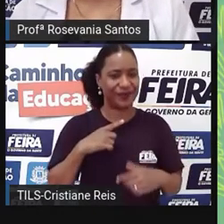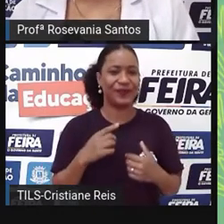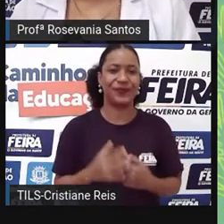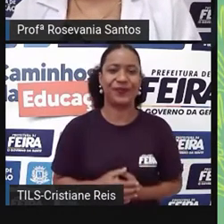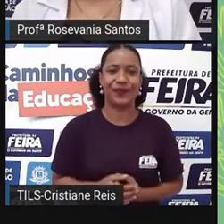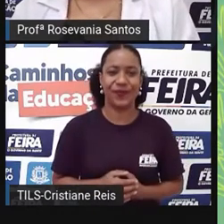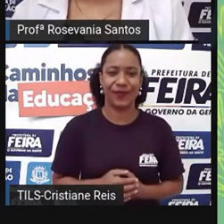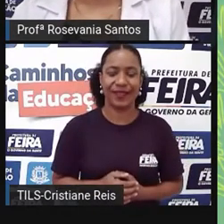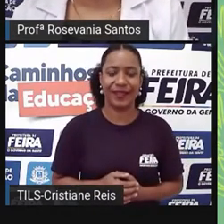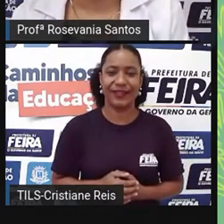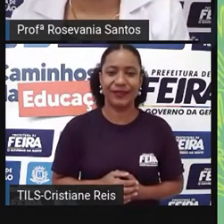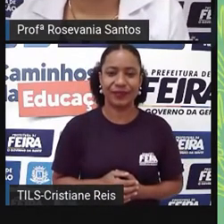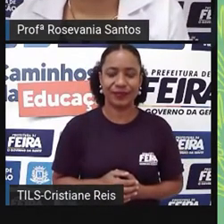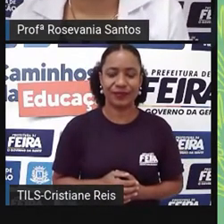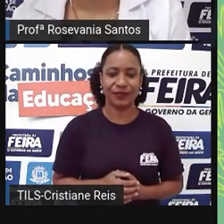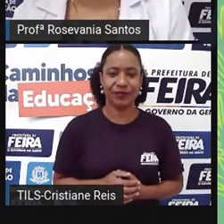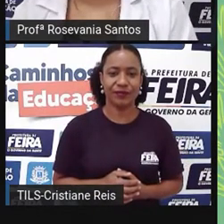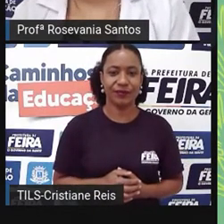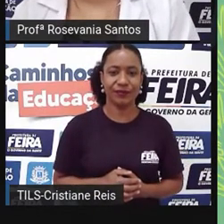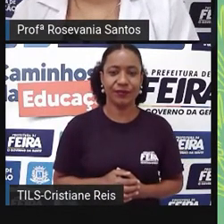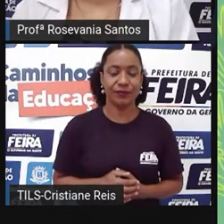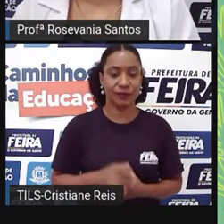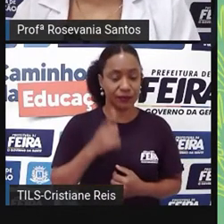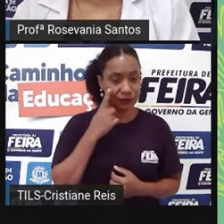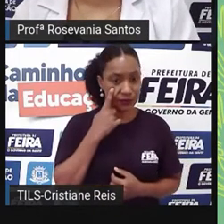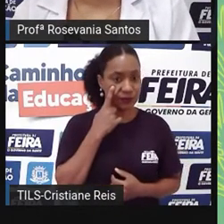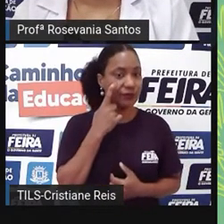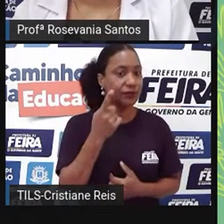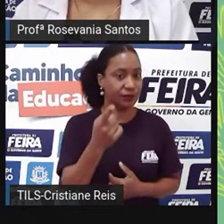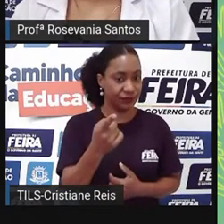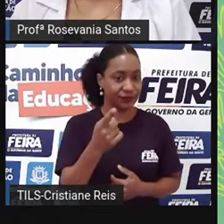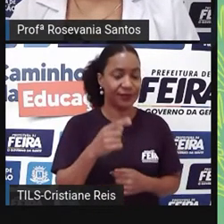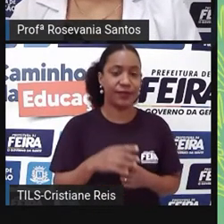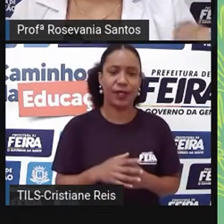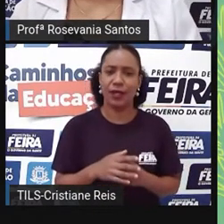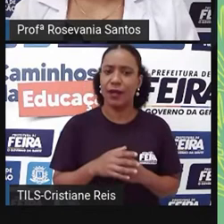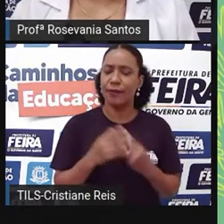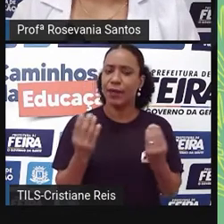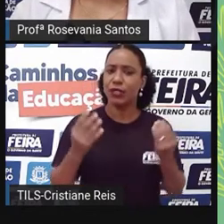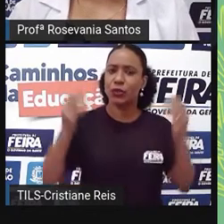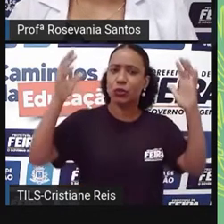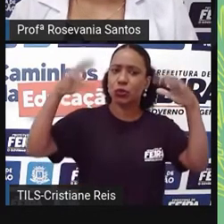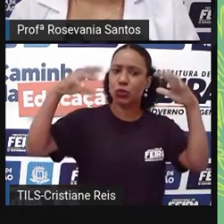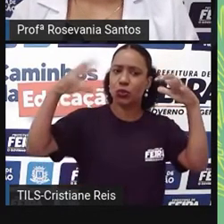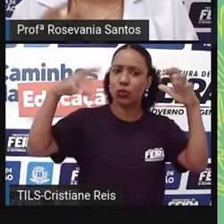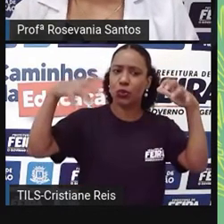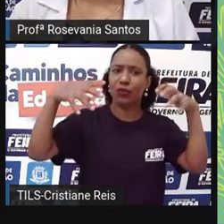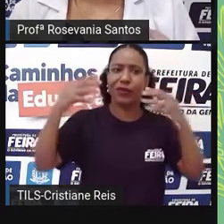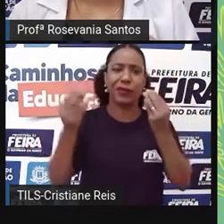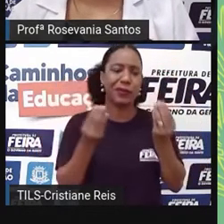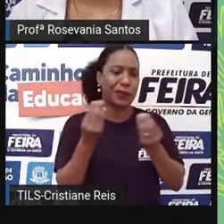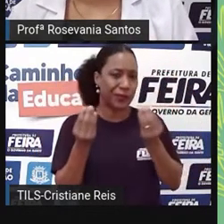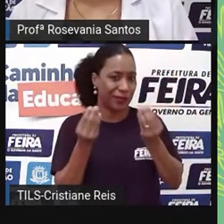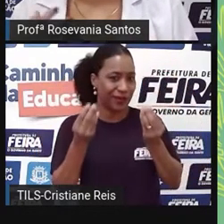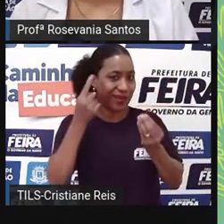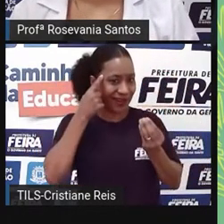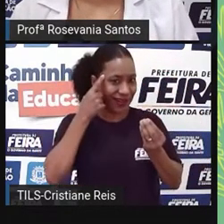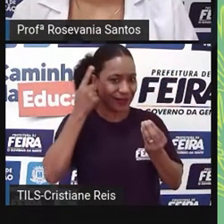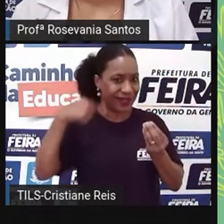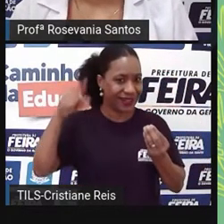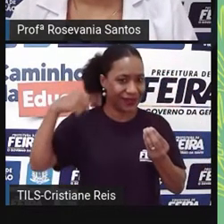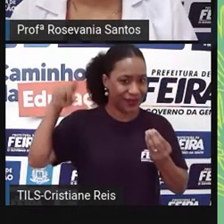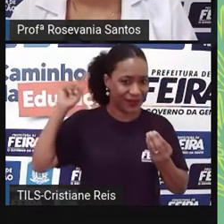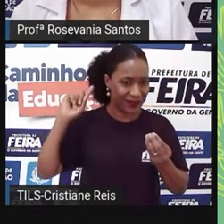Bom, mas aí pra gente entender uma situação, essa situação das chuvas, e a Pró falou logo lá no início que era importante até para